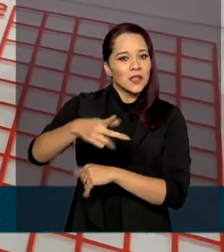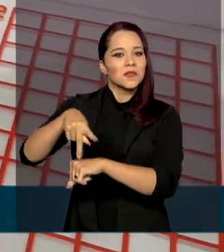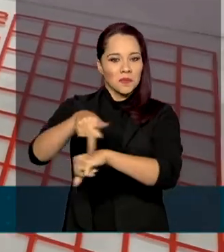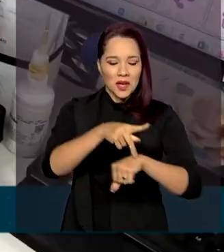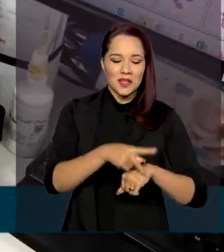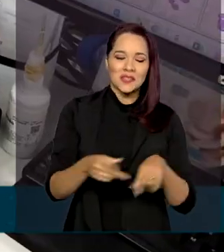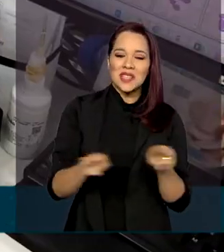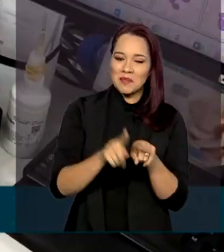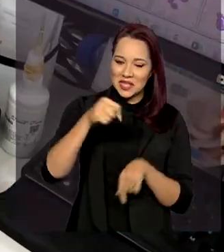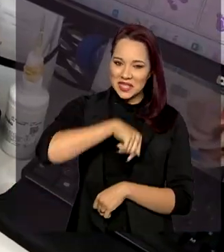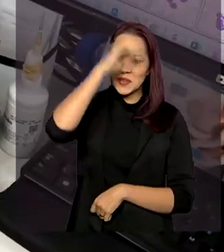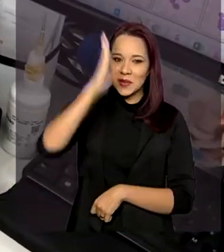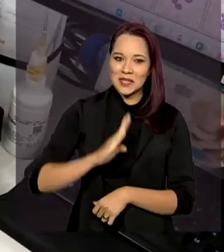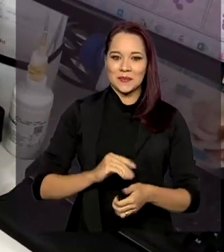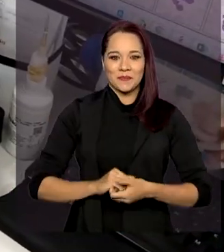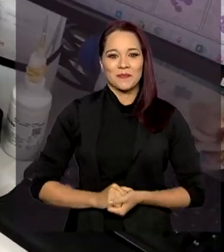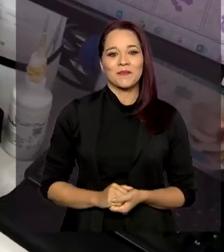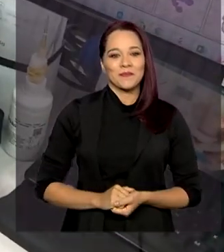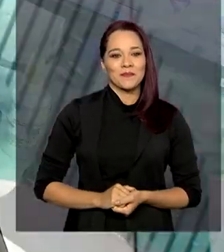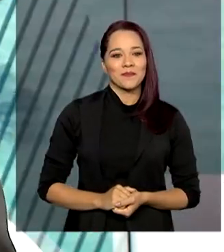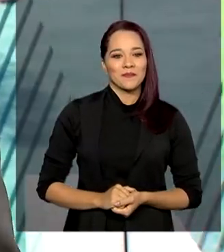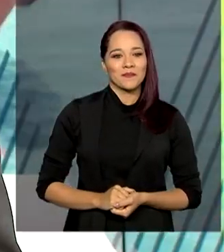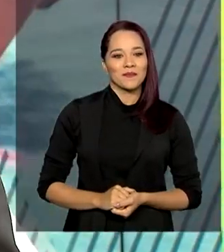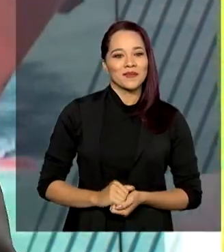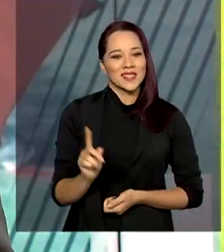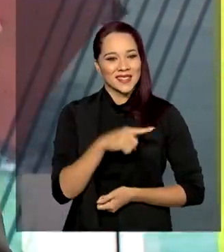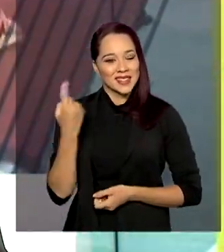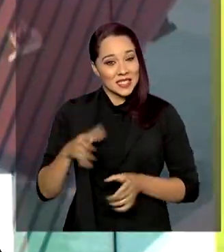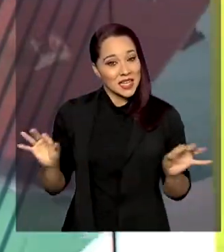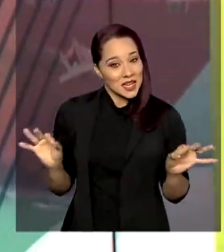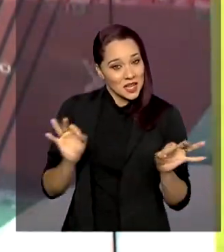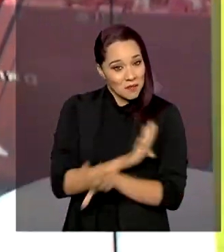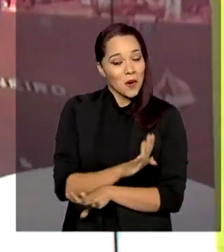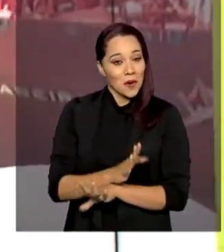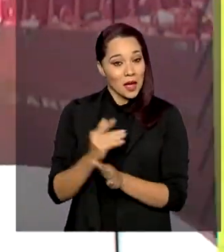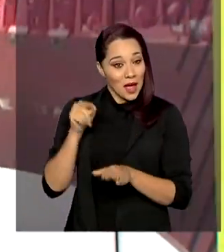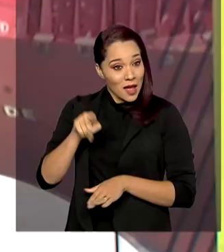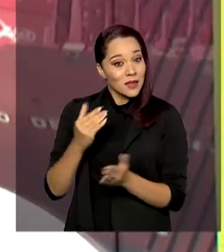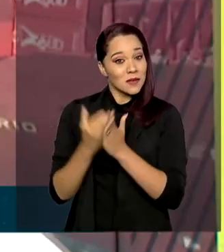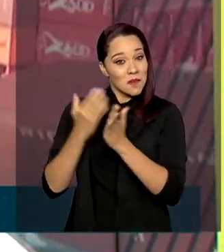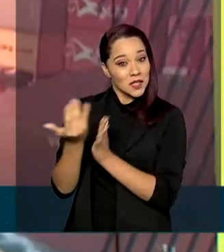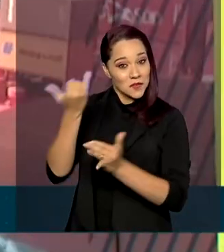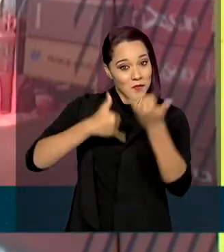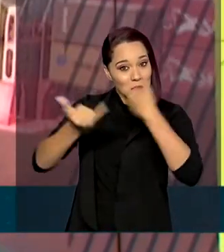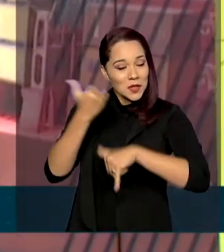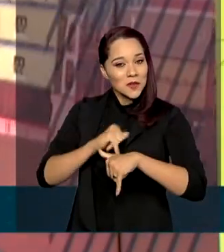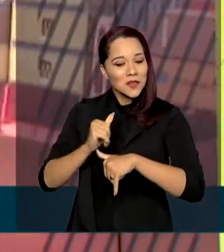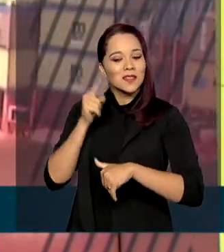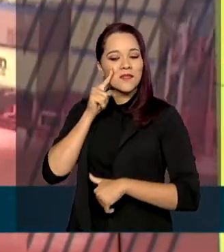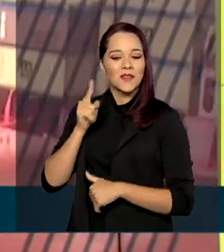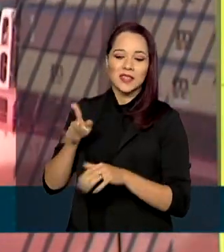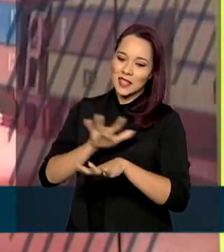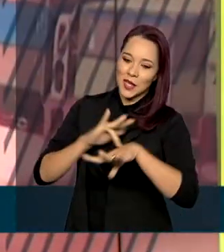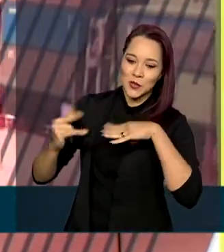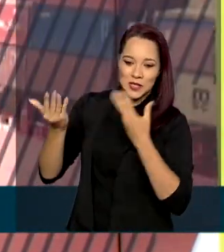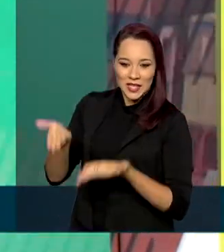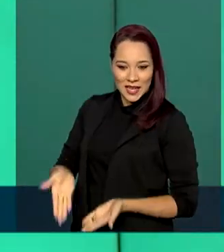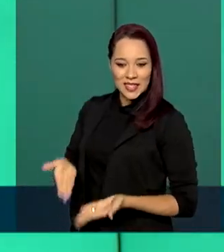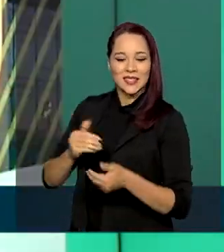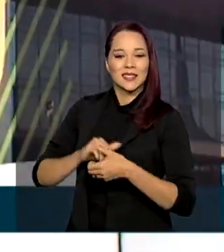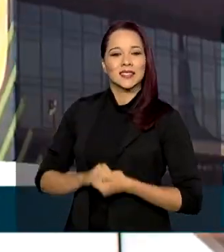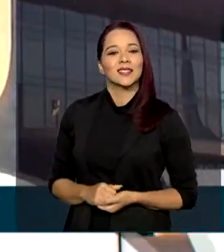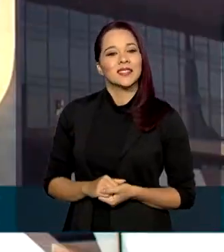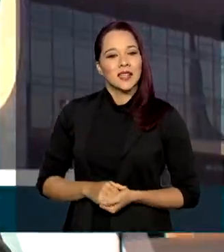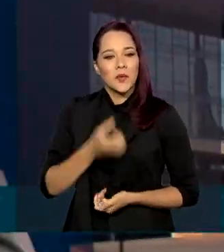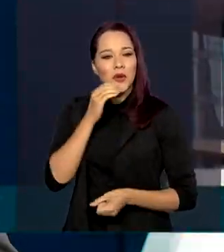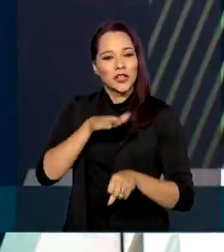países, inclusive aqui no Brasil. A gente fica por aqui. Essas e outras notícias você confere seguindo as nossas redes sociais.